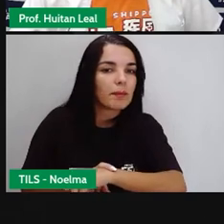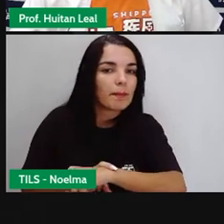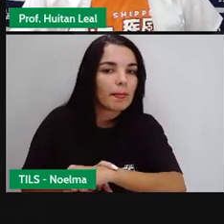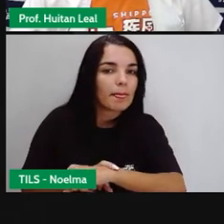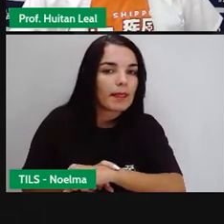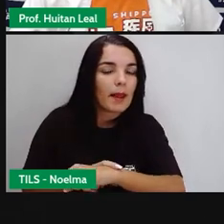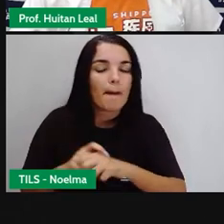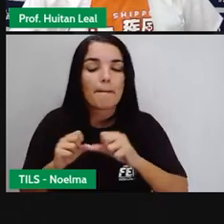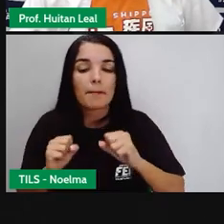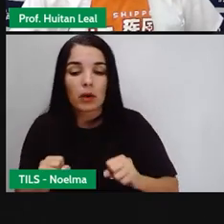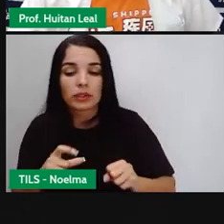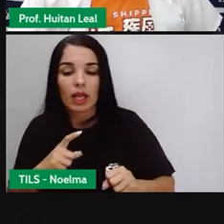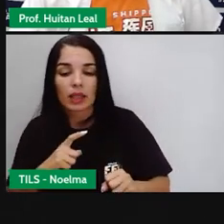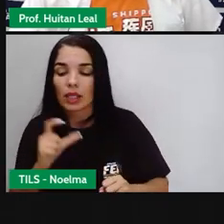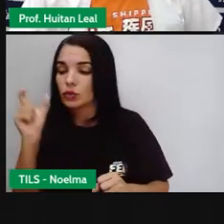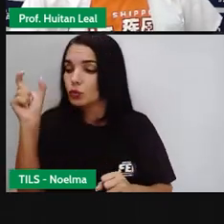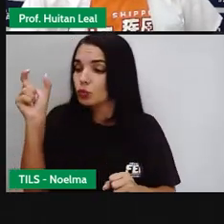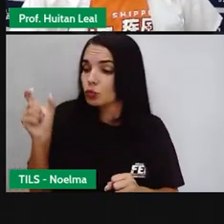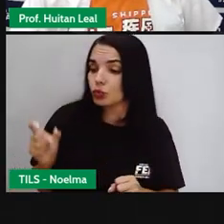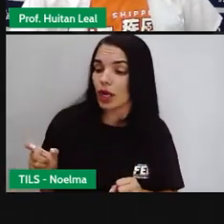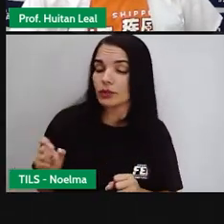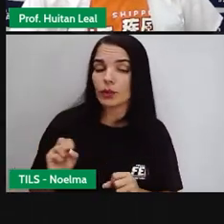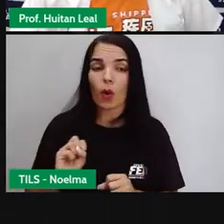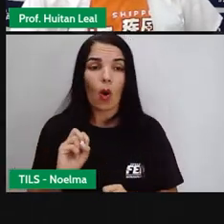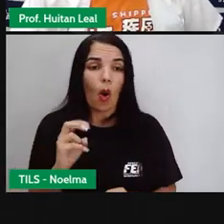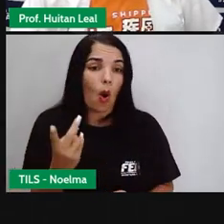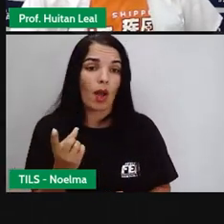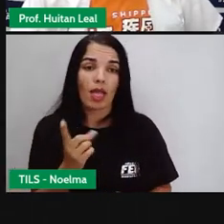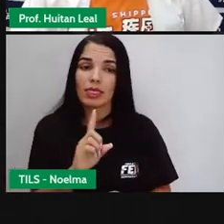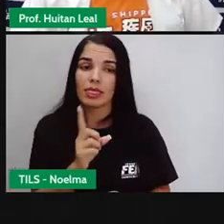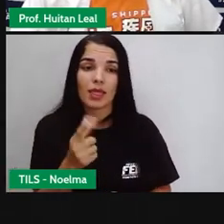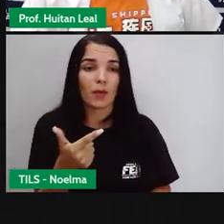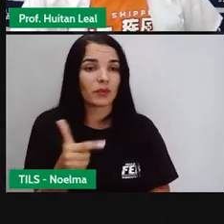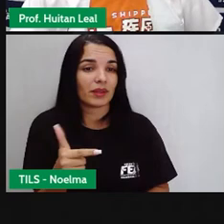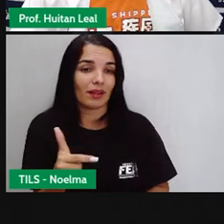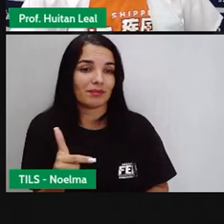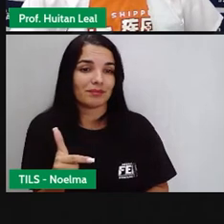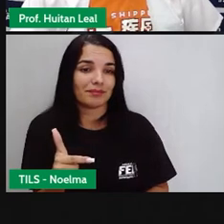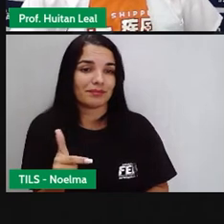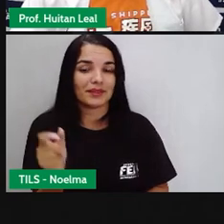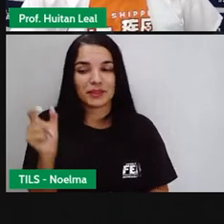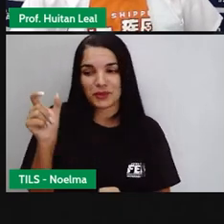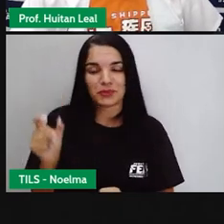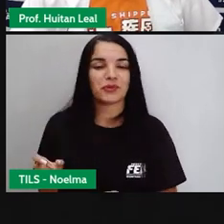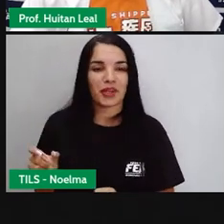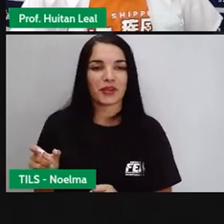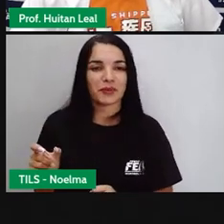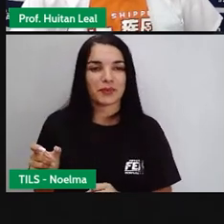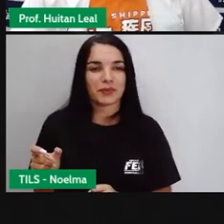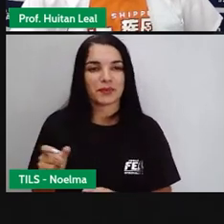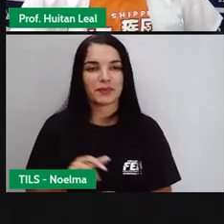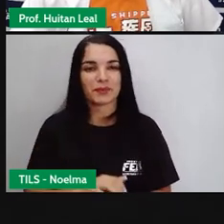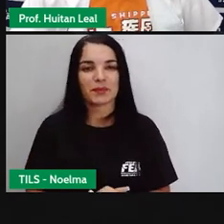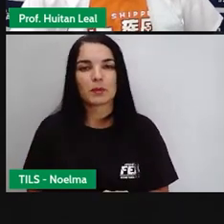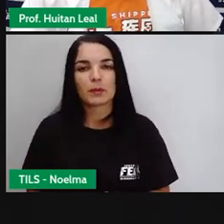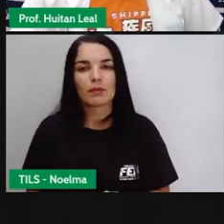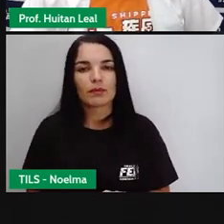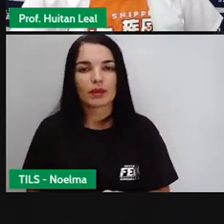com sujeito ou sem sujeito, com alguém que praticou uma ação ou sem essa pessoa.